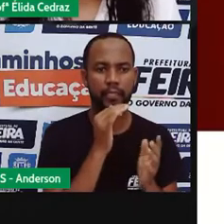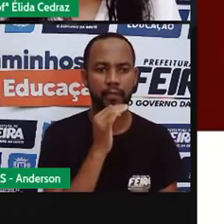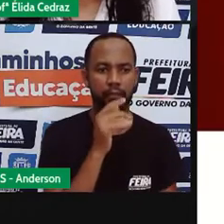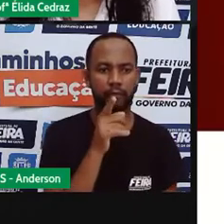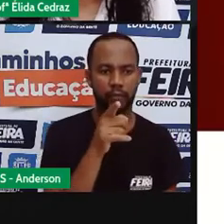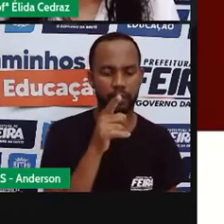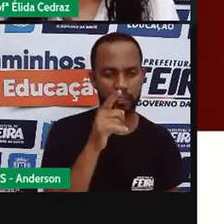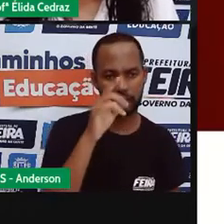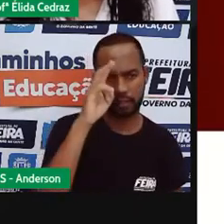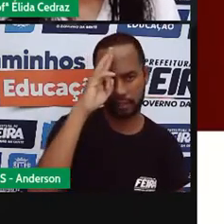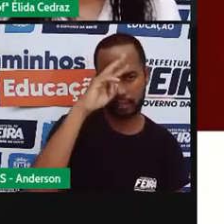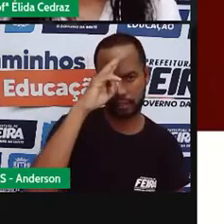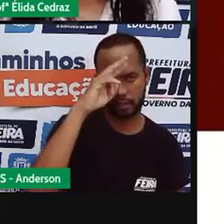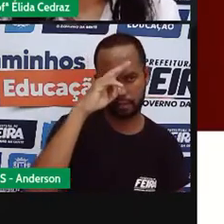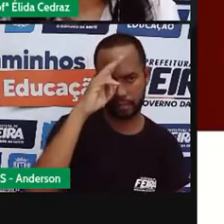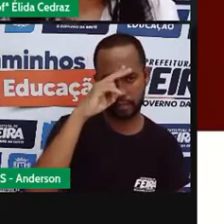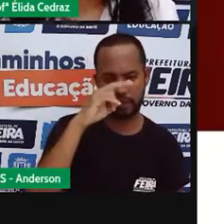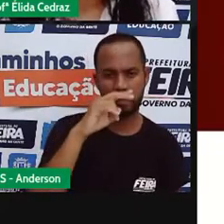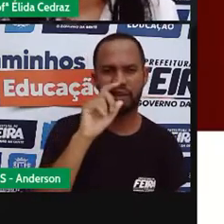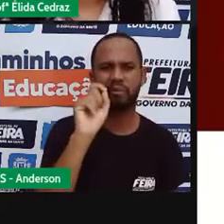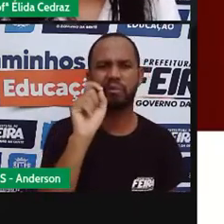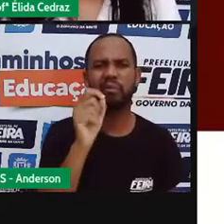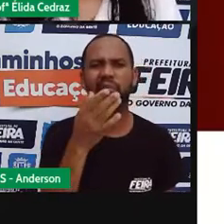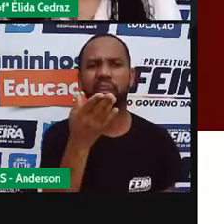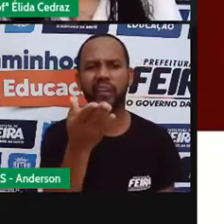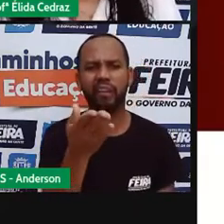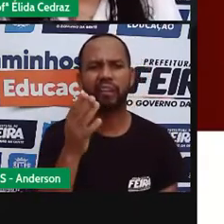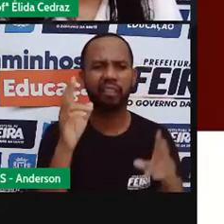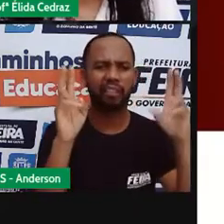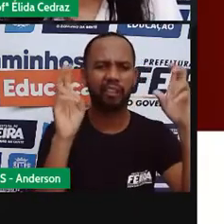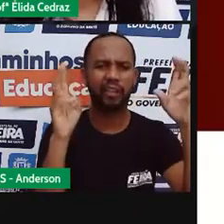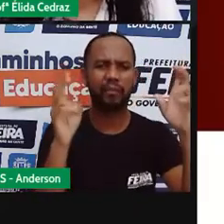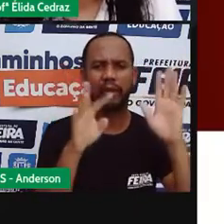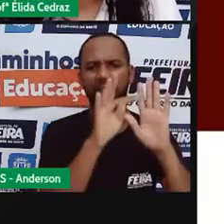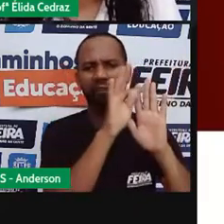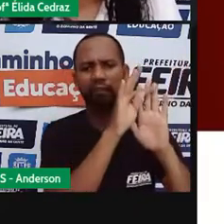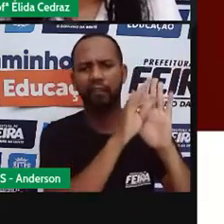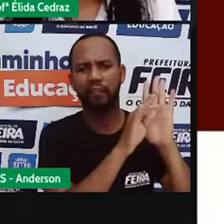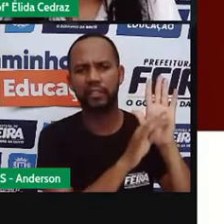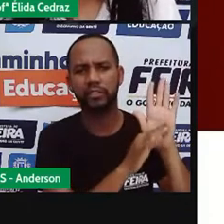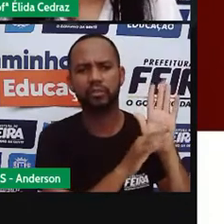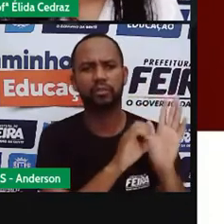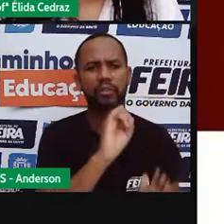o que são e para que servem os textos instrucionais?